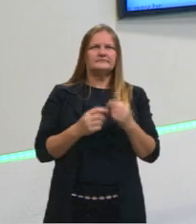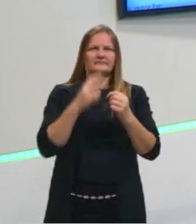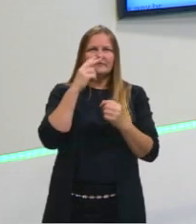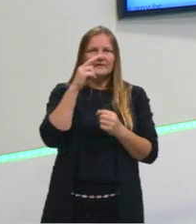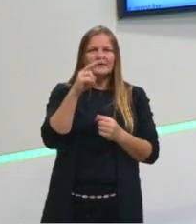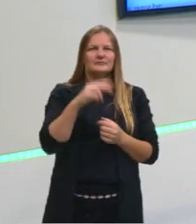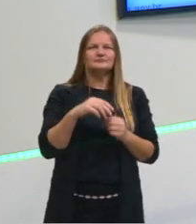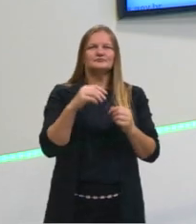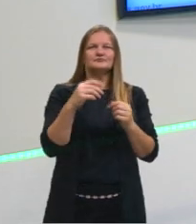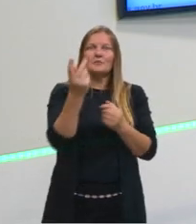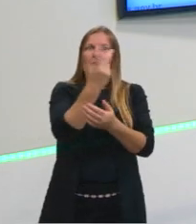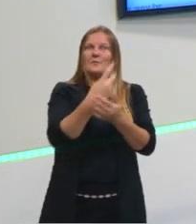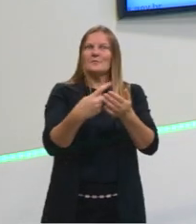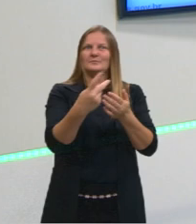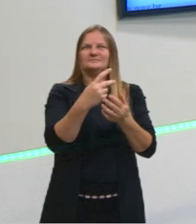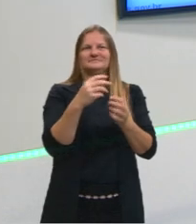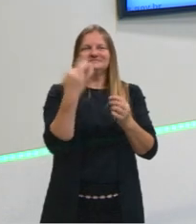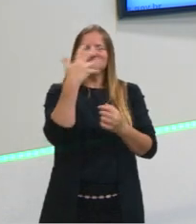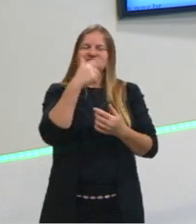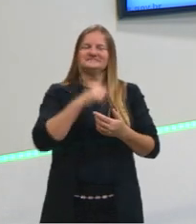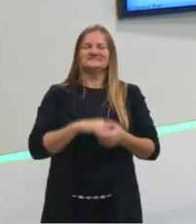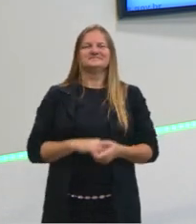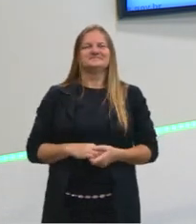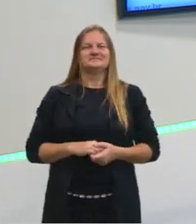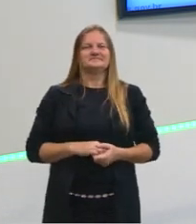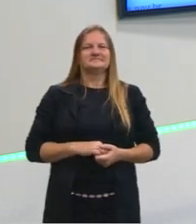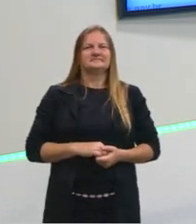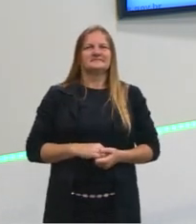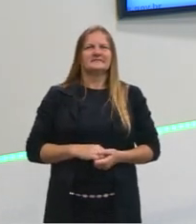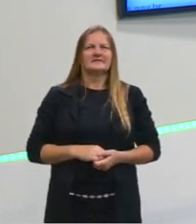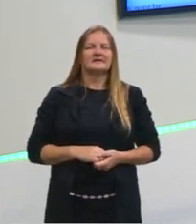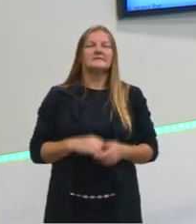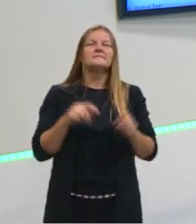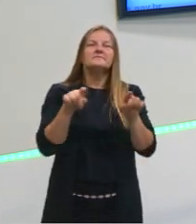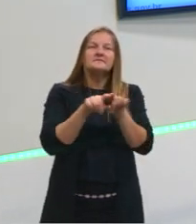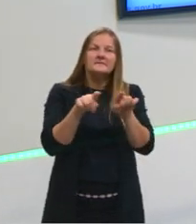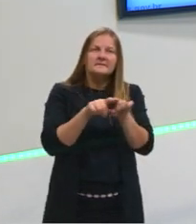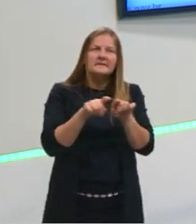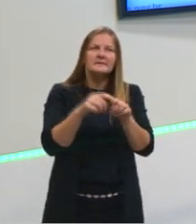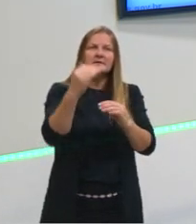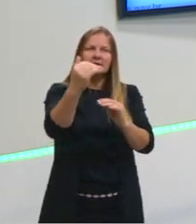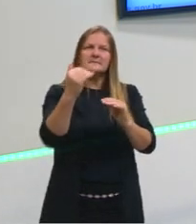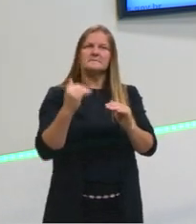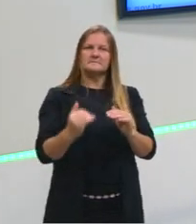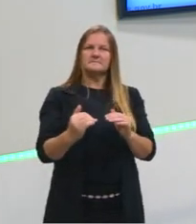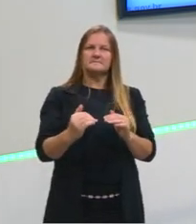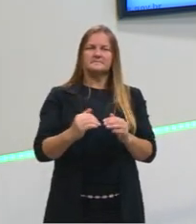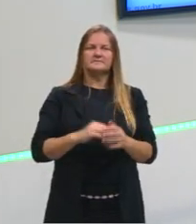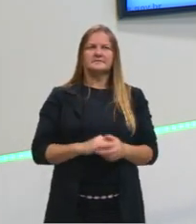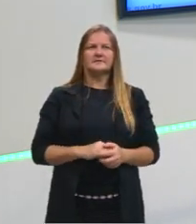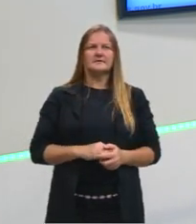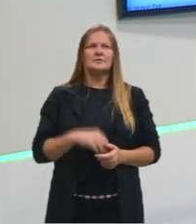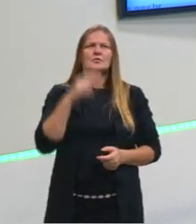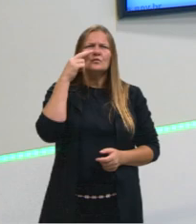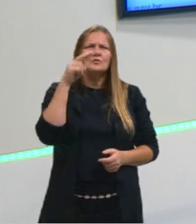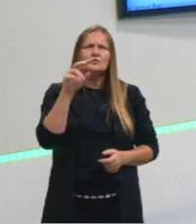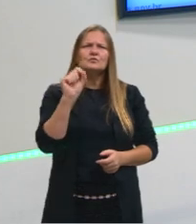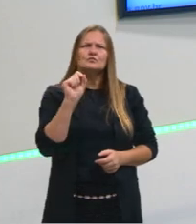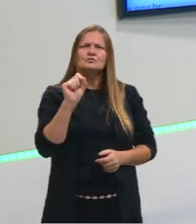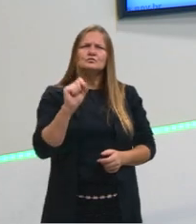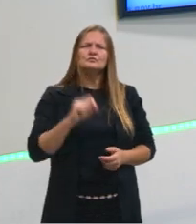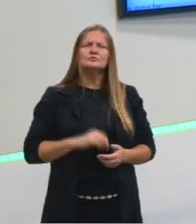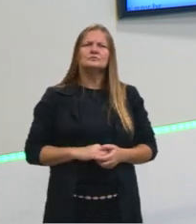paisagem aí bem bonita, tá? E aqui, na parte de baixo, a gente vai ver justamente essa